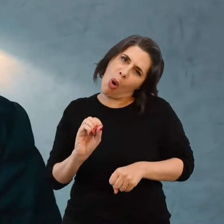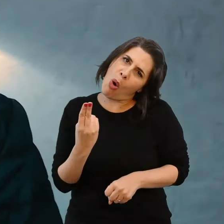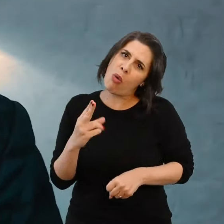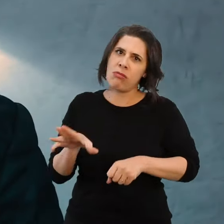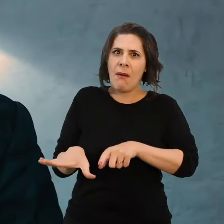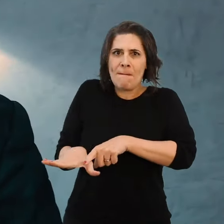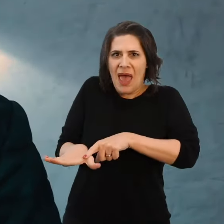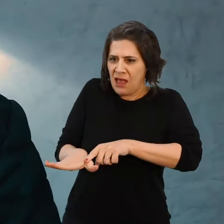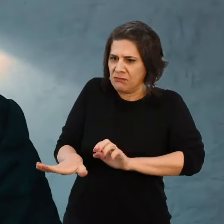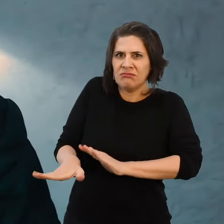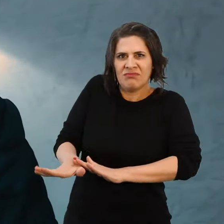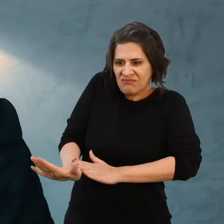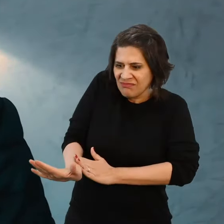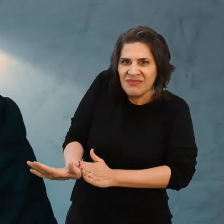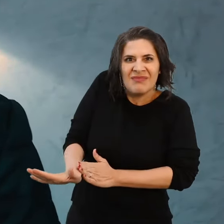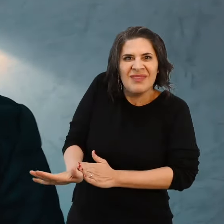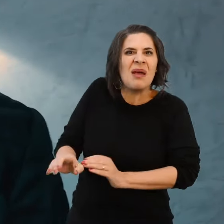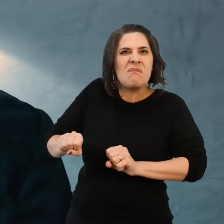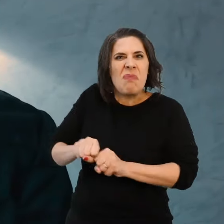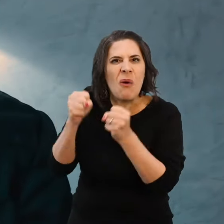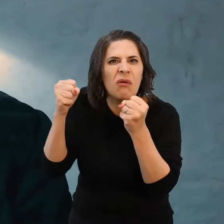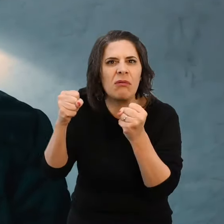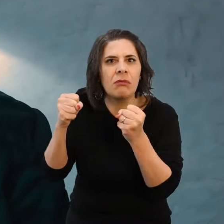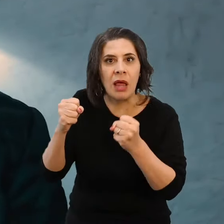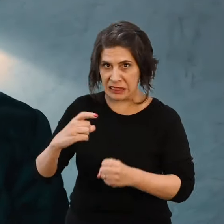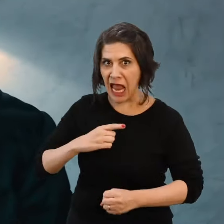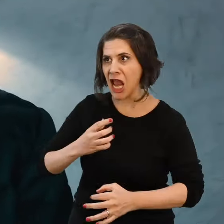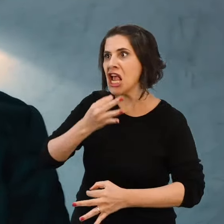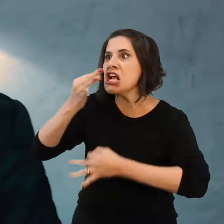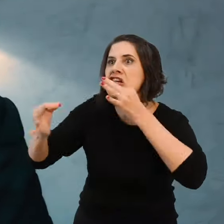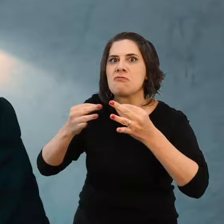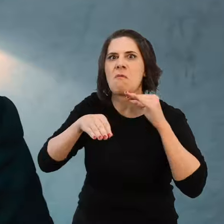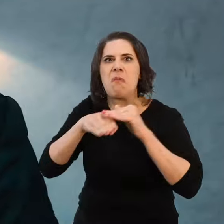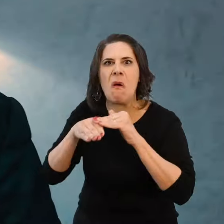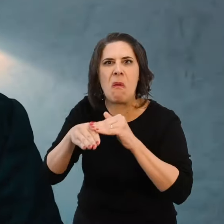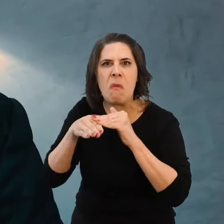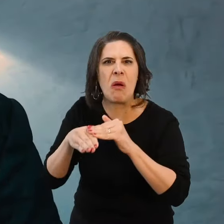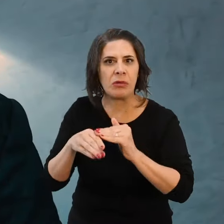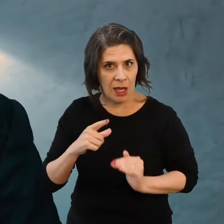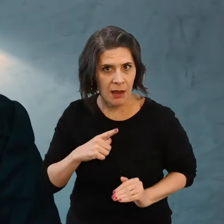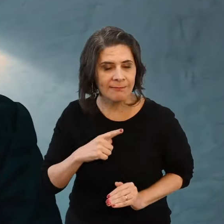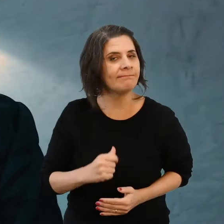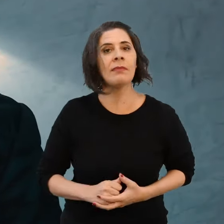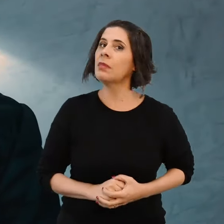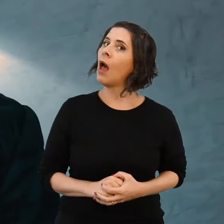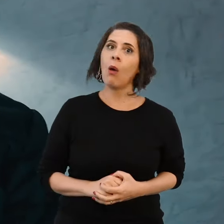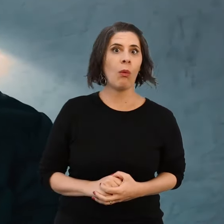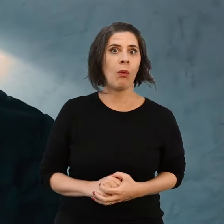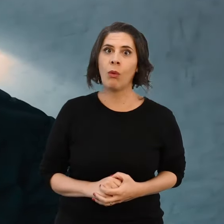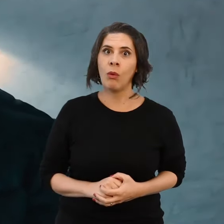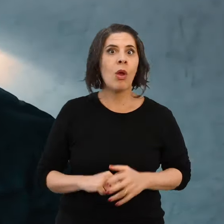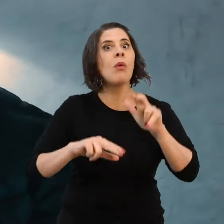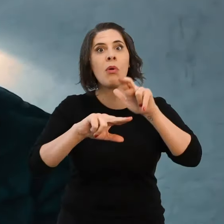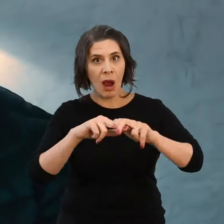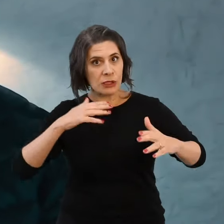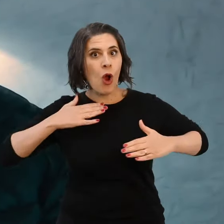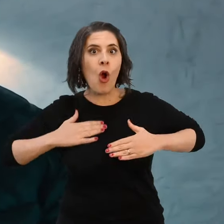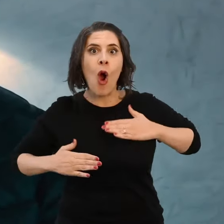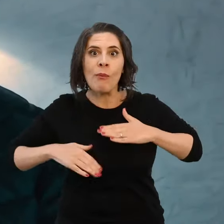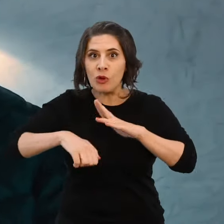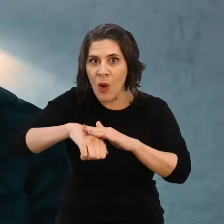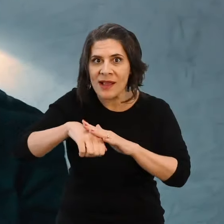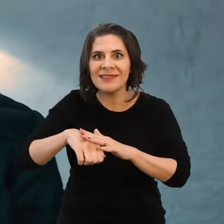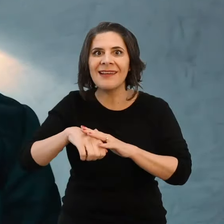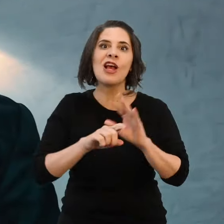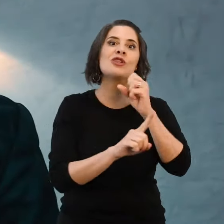coxa ou qualquer outra questão, ela seria criticada? Não. Ela seria totalmente compreendida porque é um problema físico e